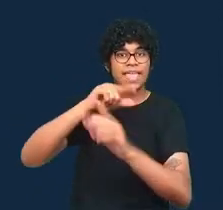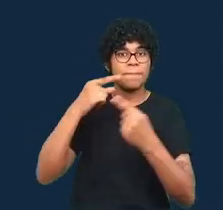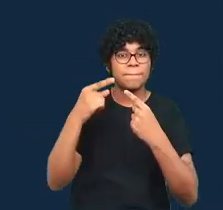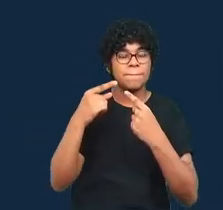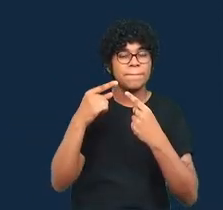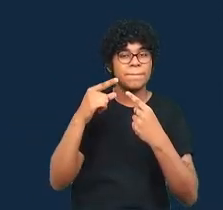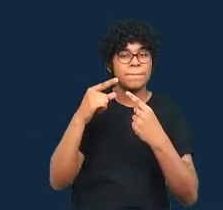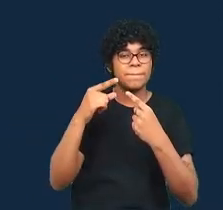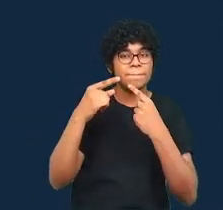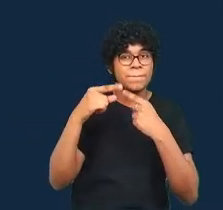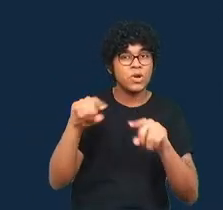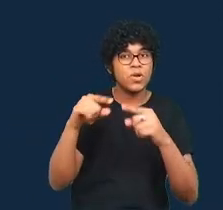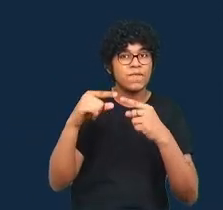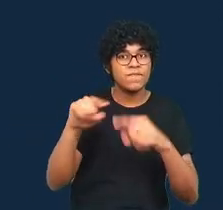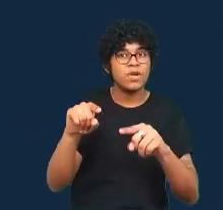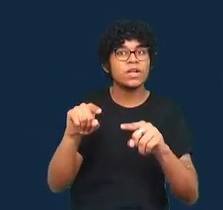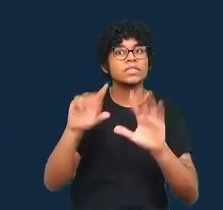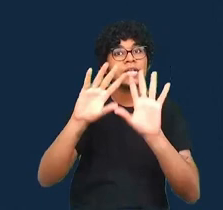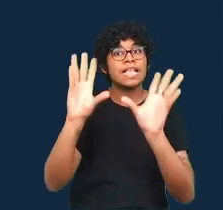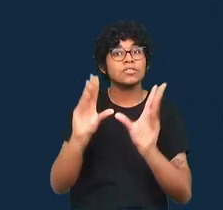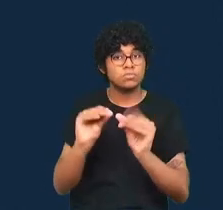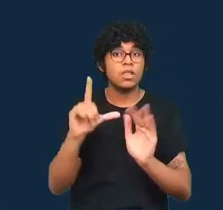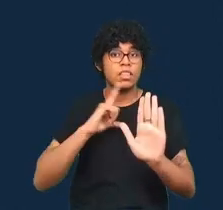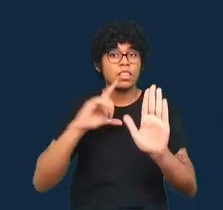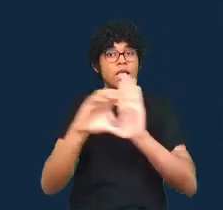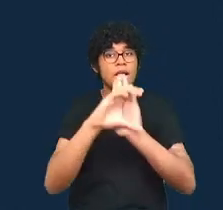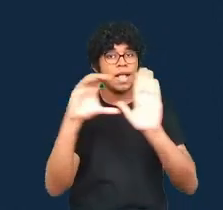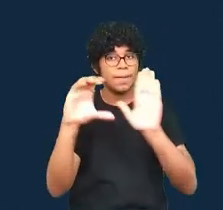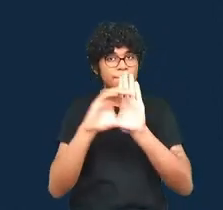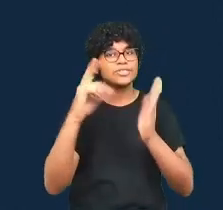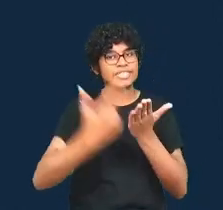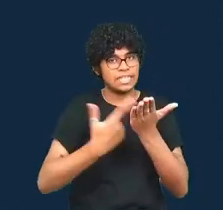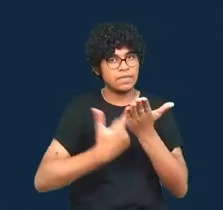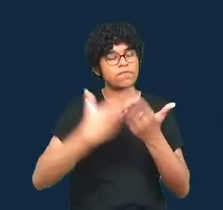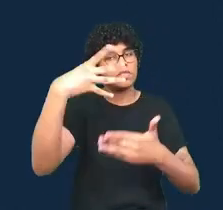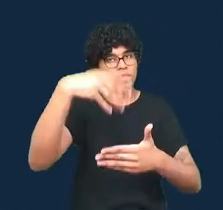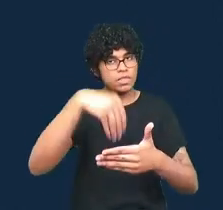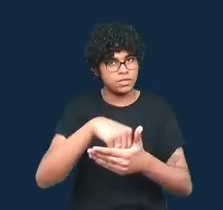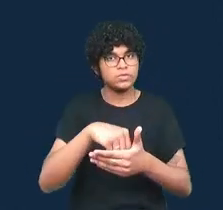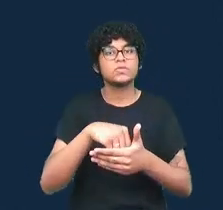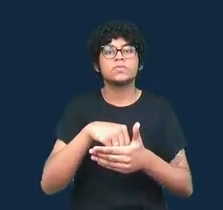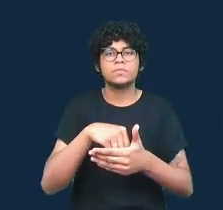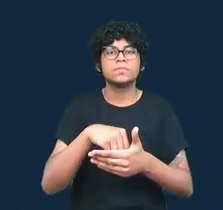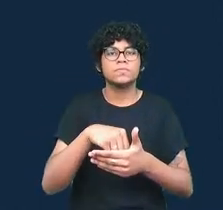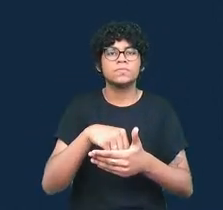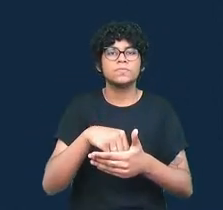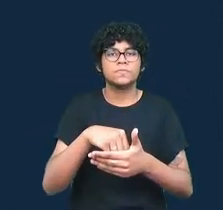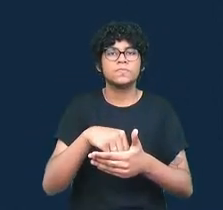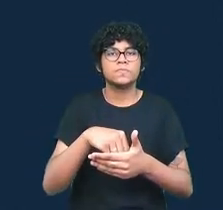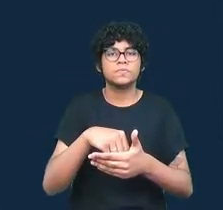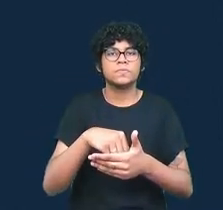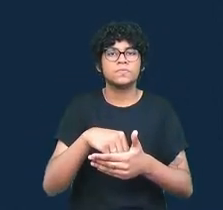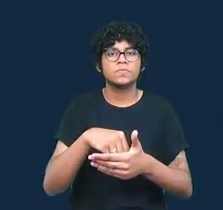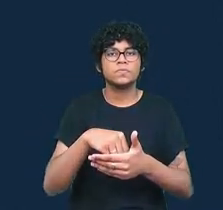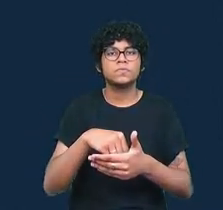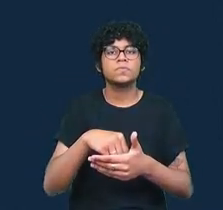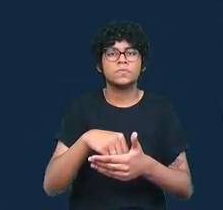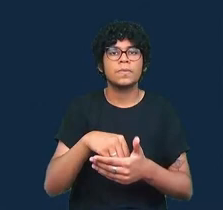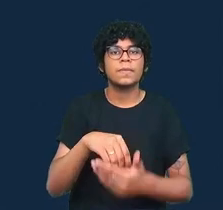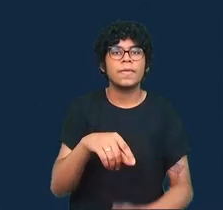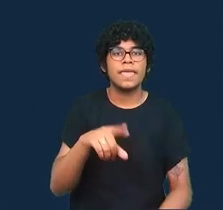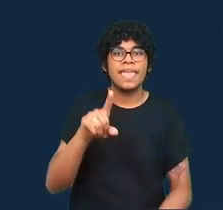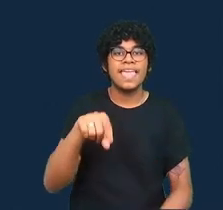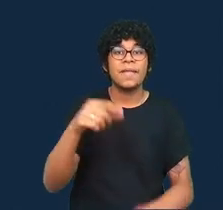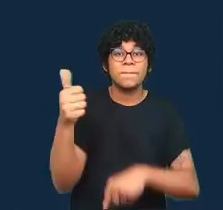que está provocativamente resumido em um dos capítulos do livro que fala no jornalismo de dados como uma